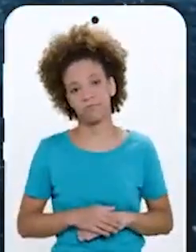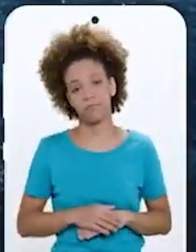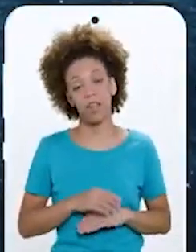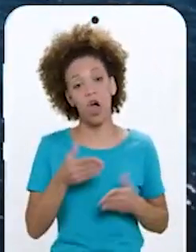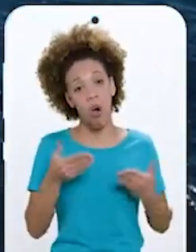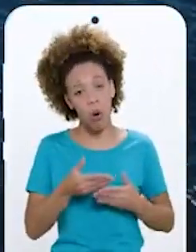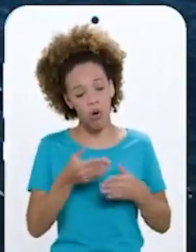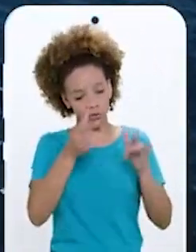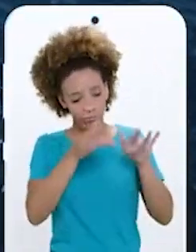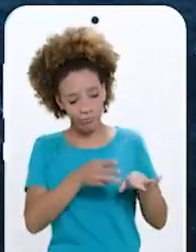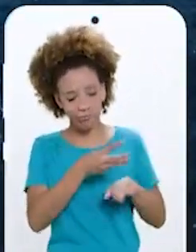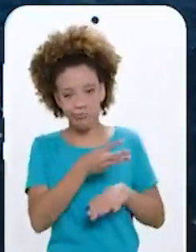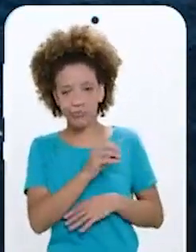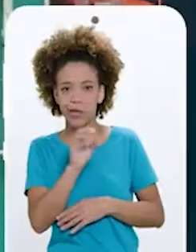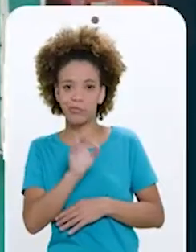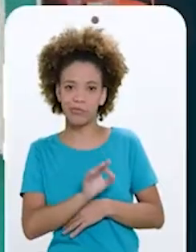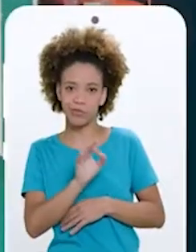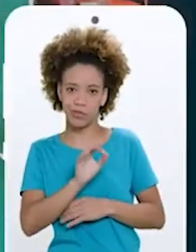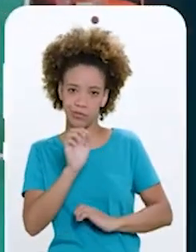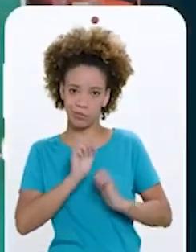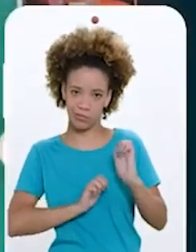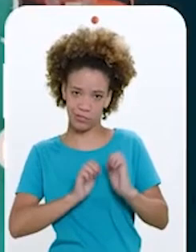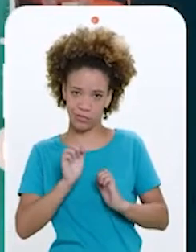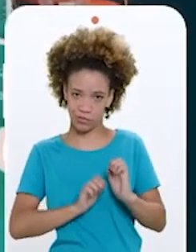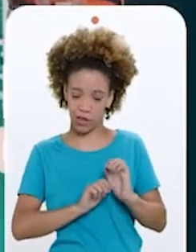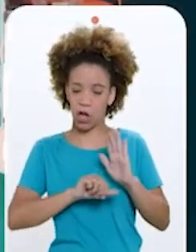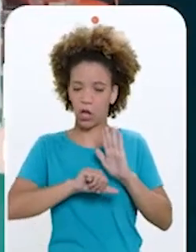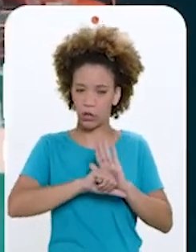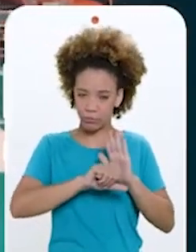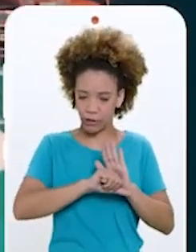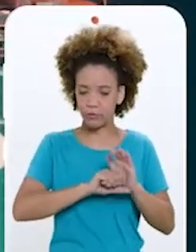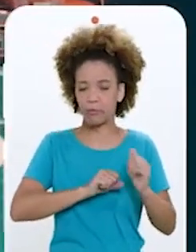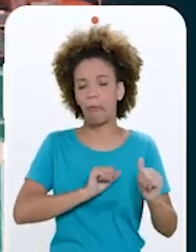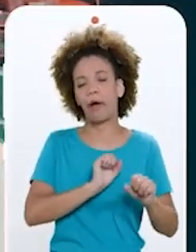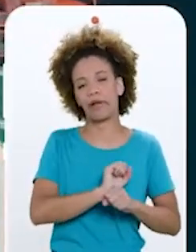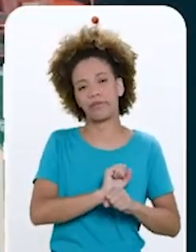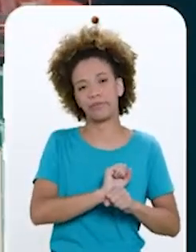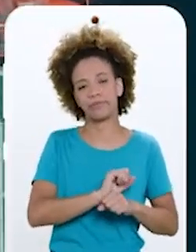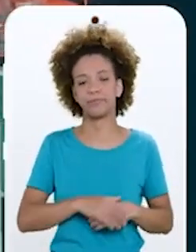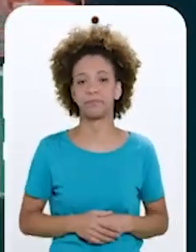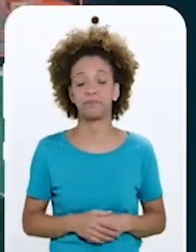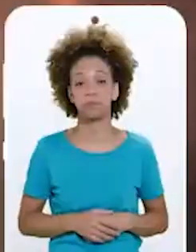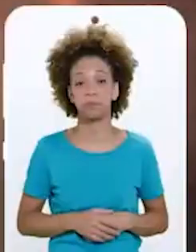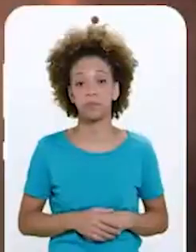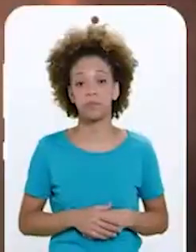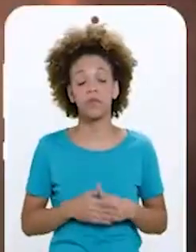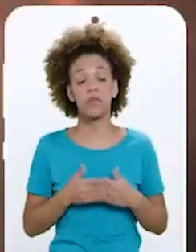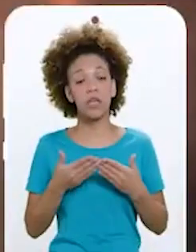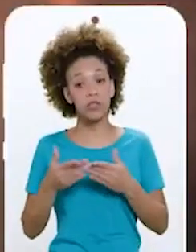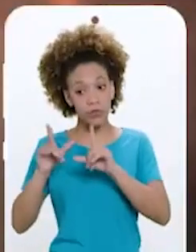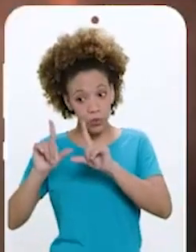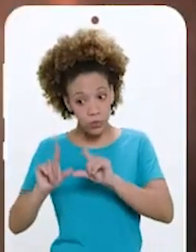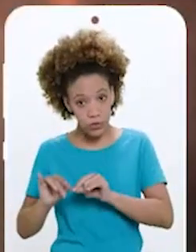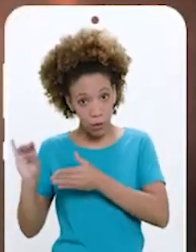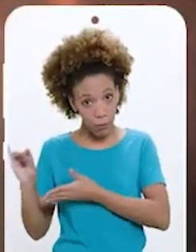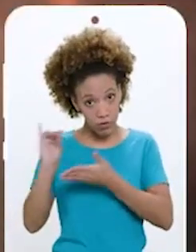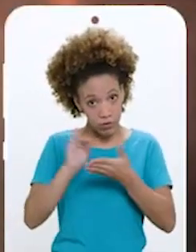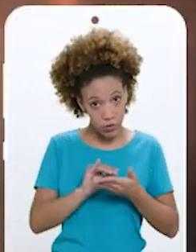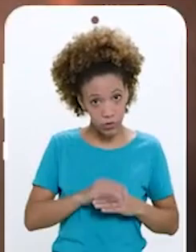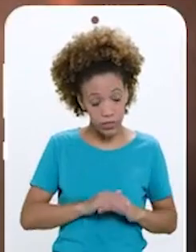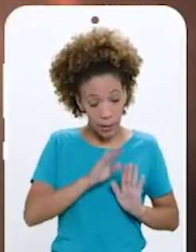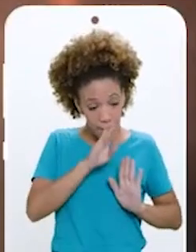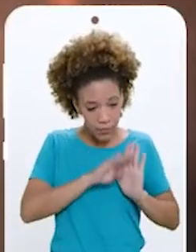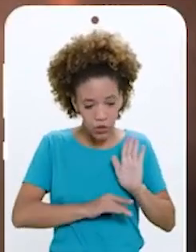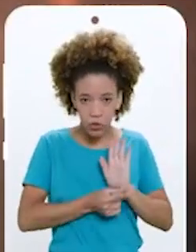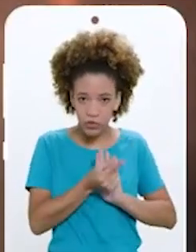Elas hoje estão com 30% de suas operações criminosamente paralisadas Isso vai reduzir as importações